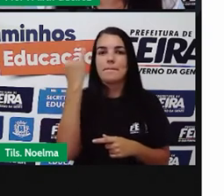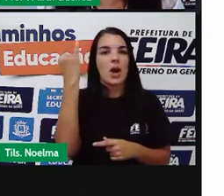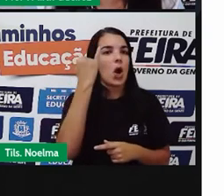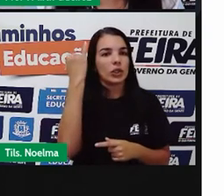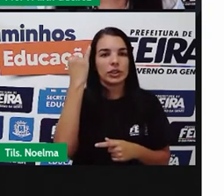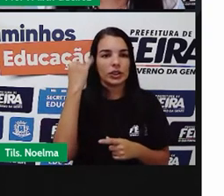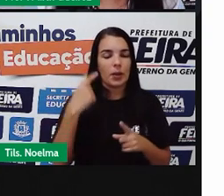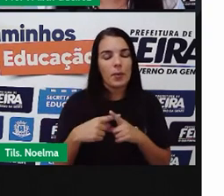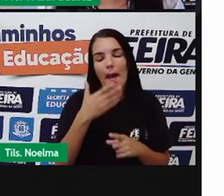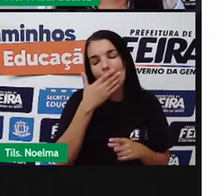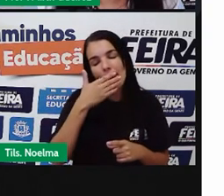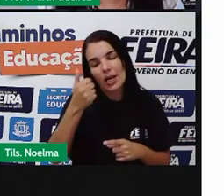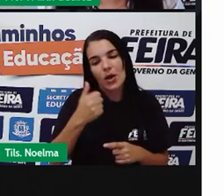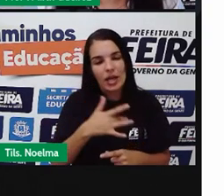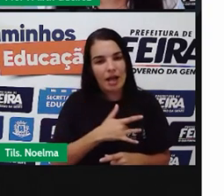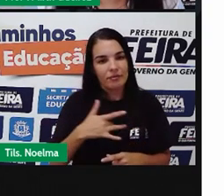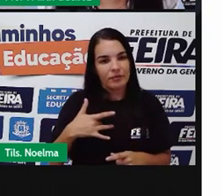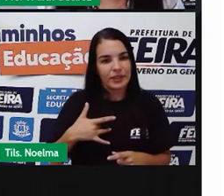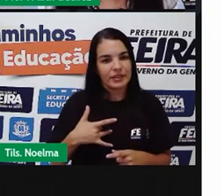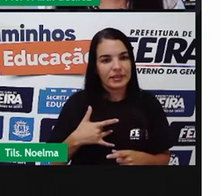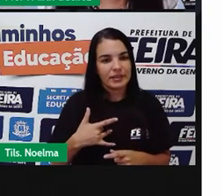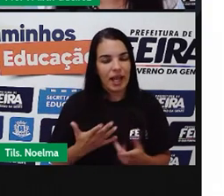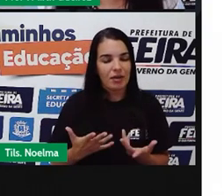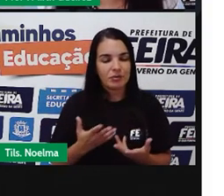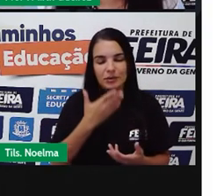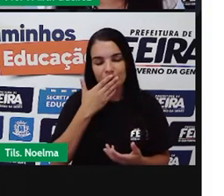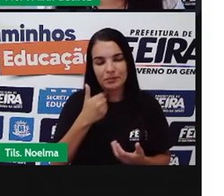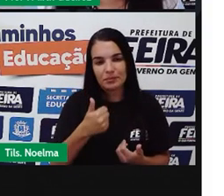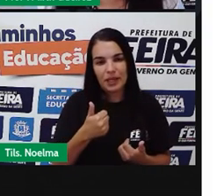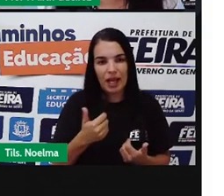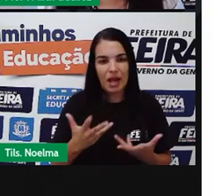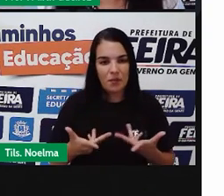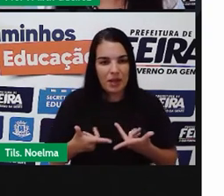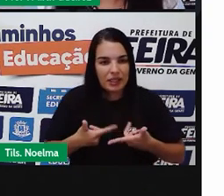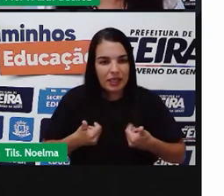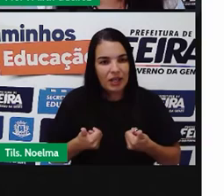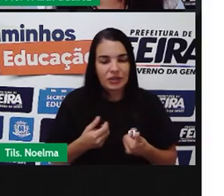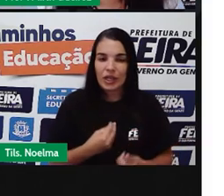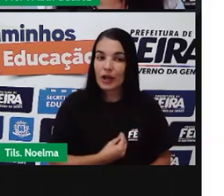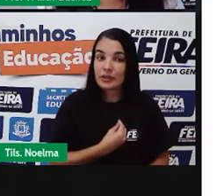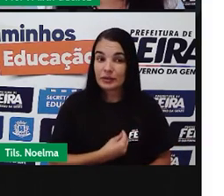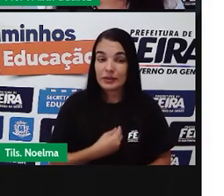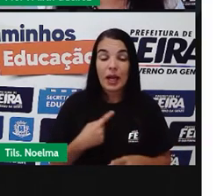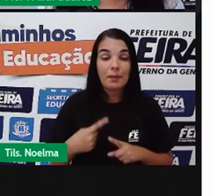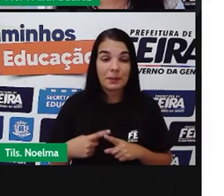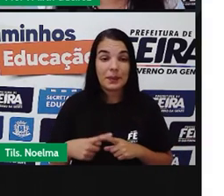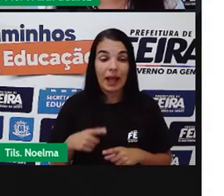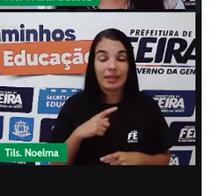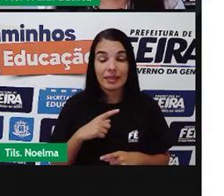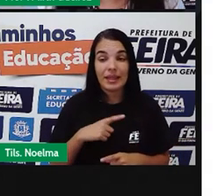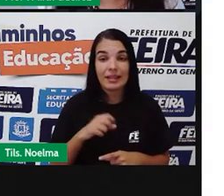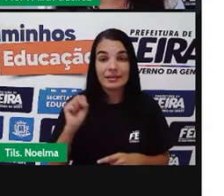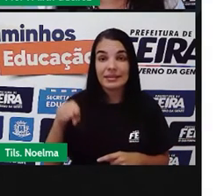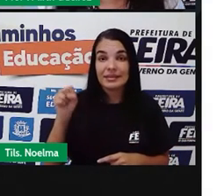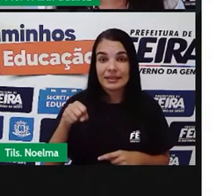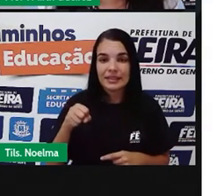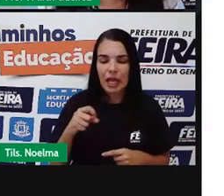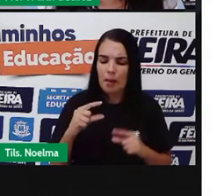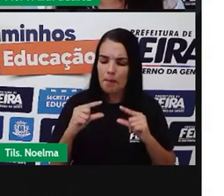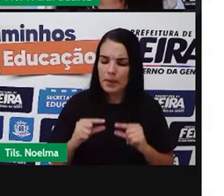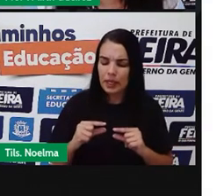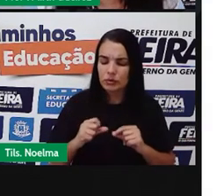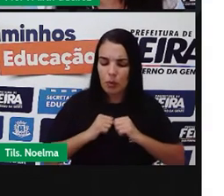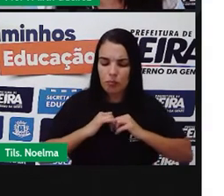melhora a nossa qualidade de vida. Com o saneamento básico, com certeza teremos aí menos